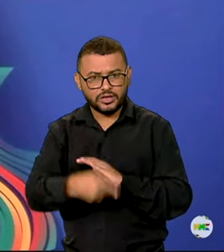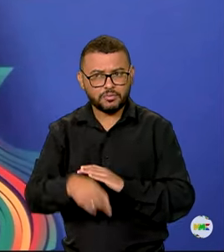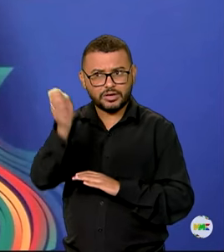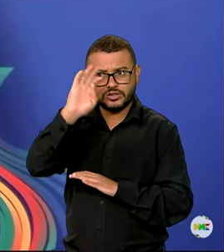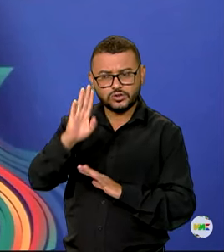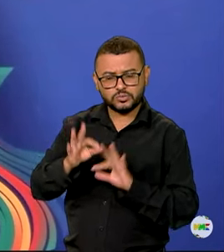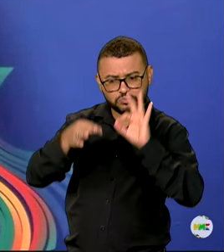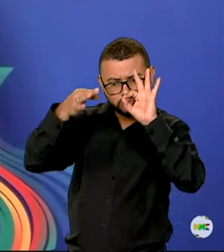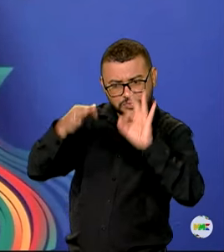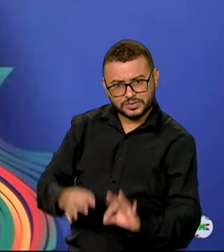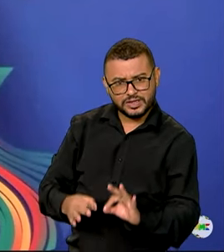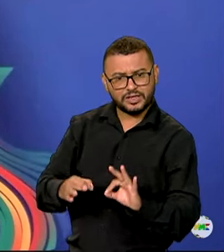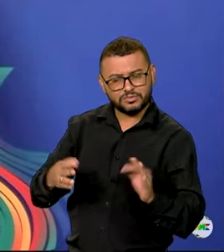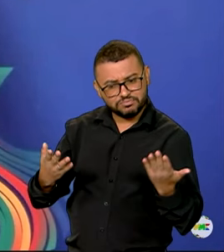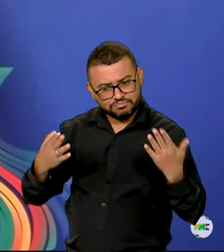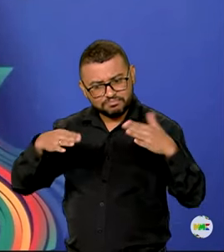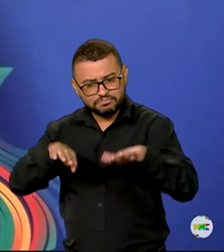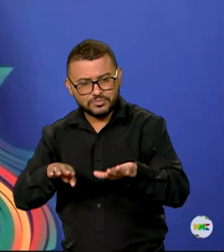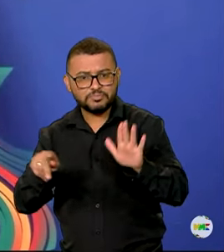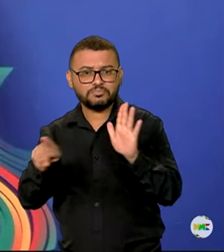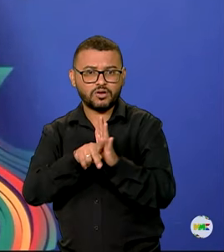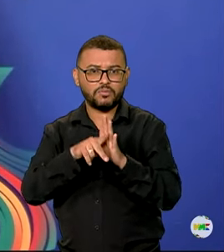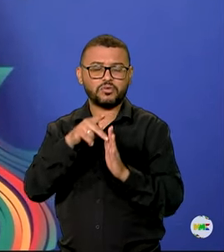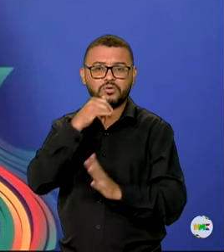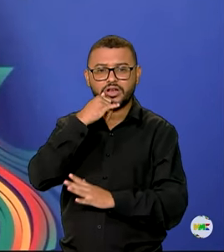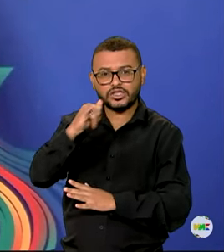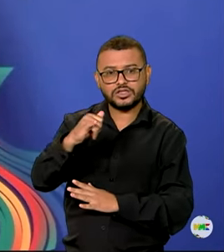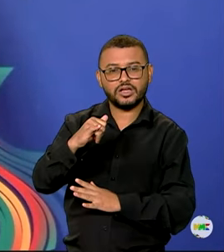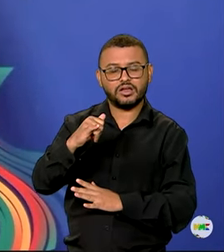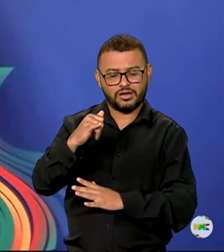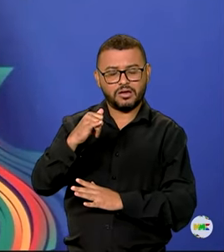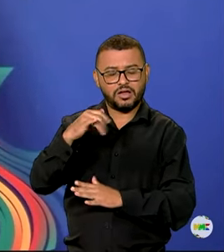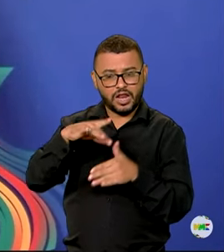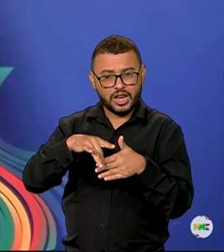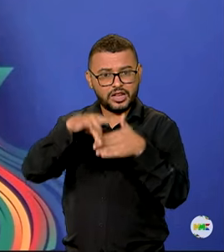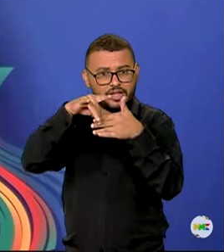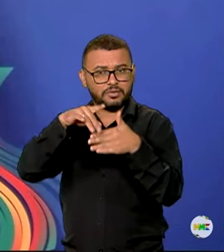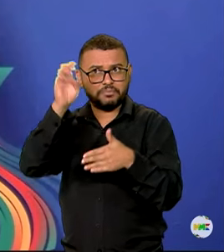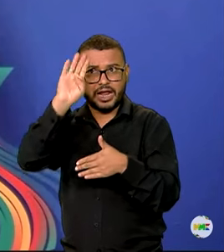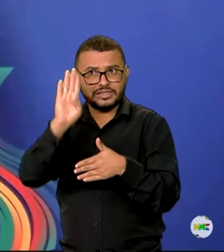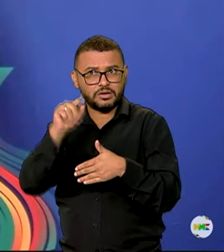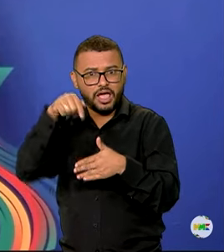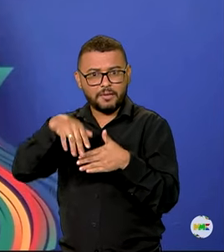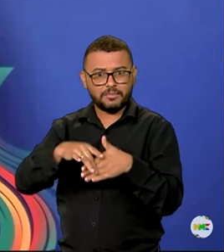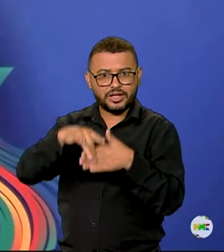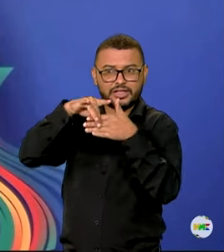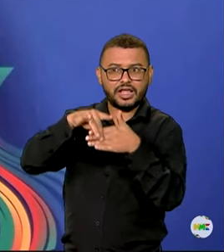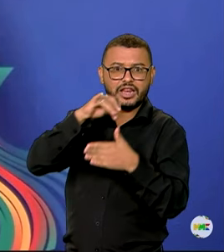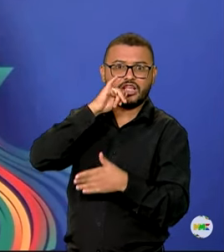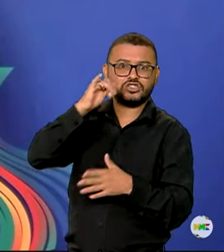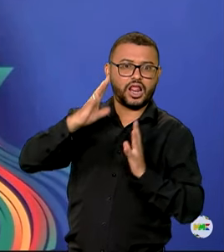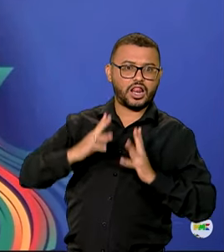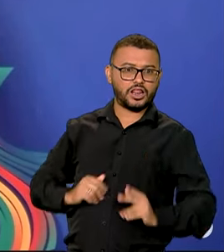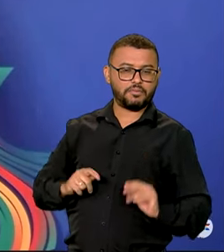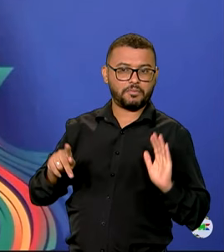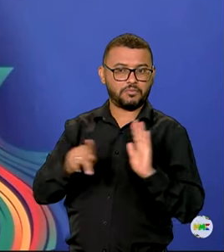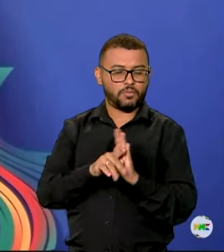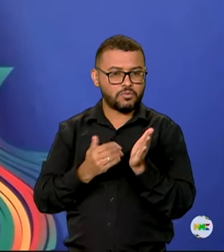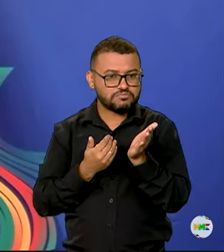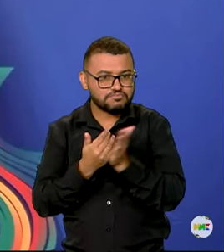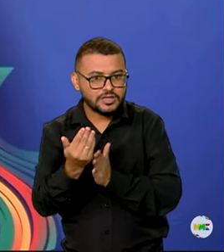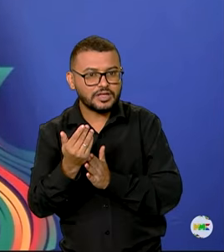é o líder por tudo isso, pela sua matriz energética, mas também pela sua matriz